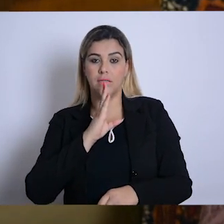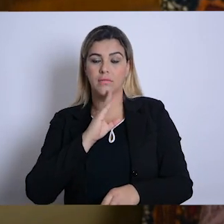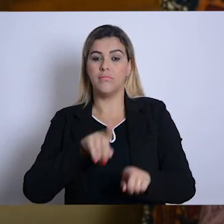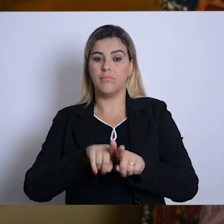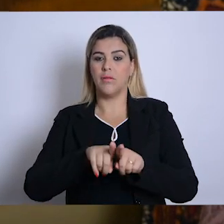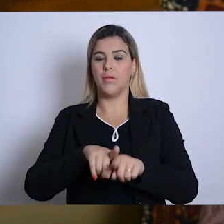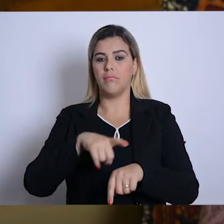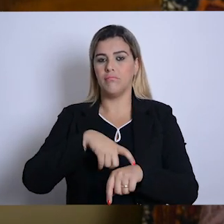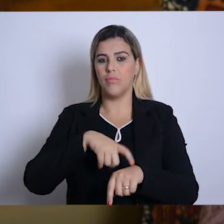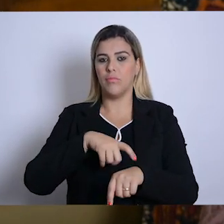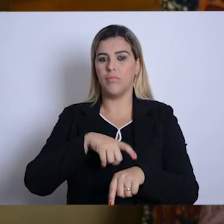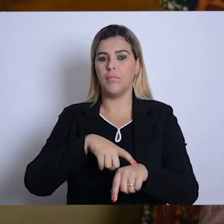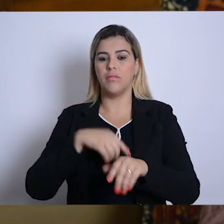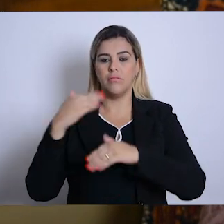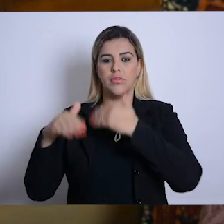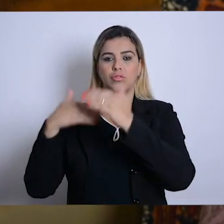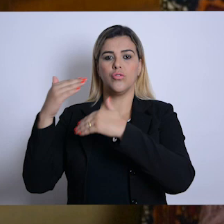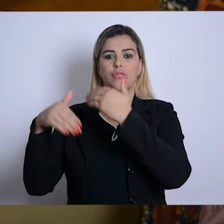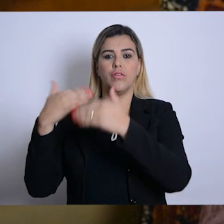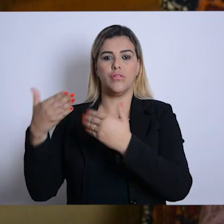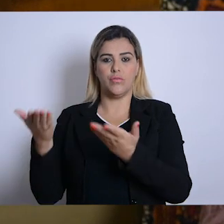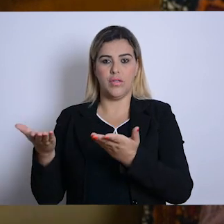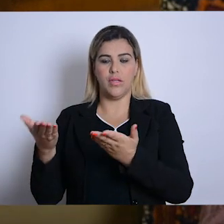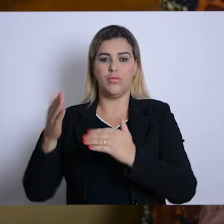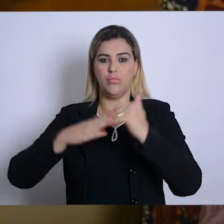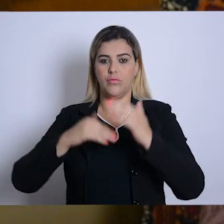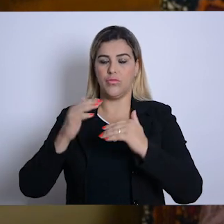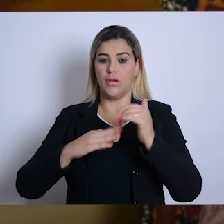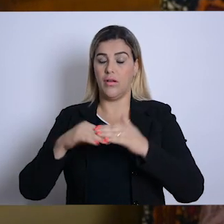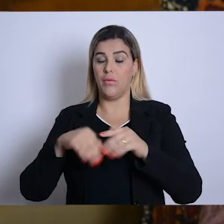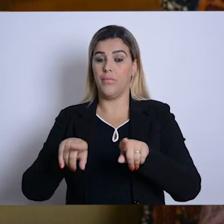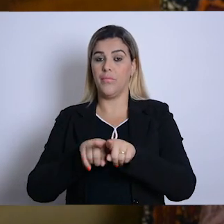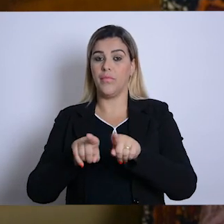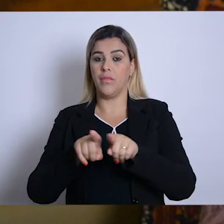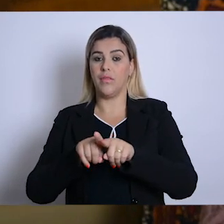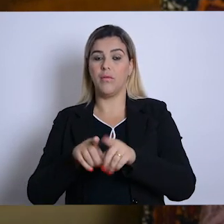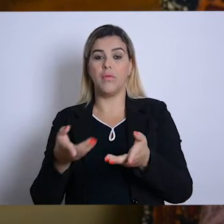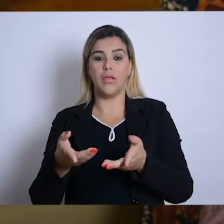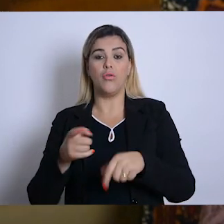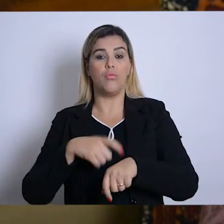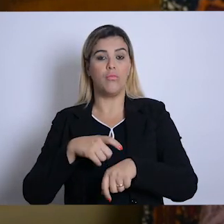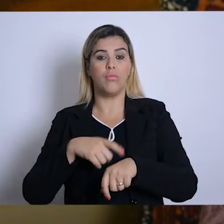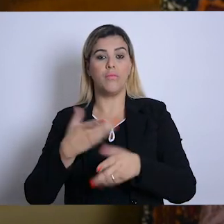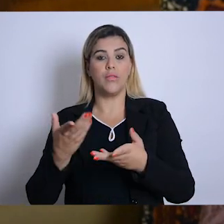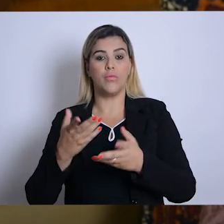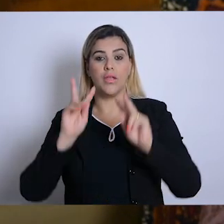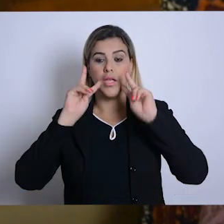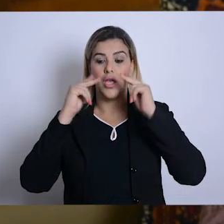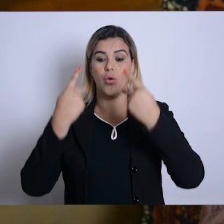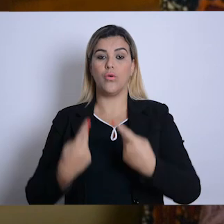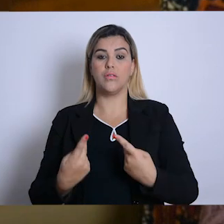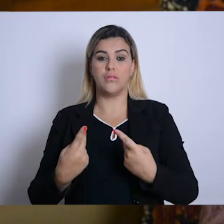conhecimento, ele passa por um caminho do desenvolvimento do próprio objeto, ele passa por um caminho do